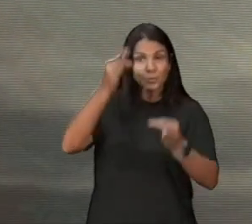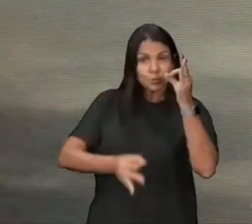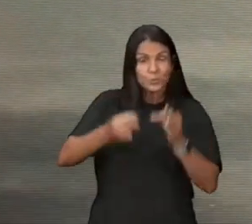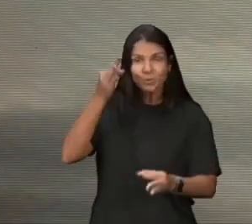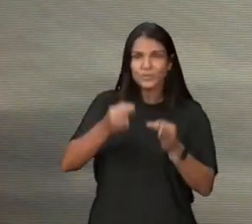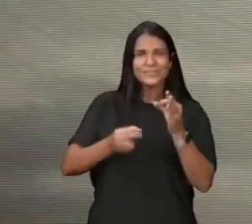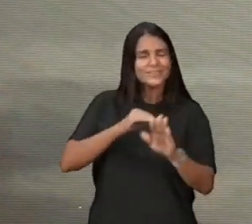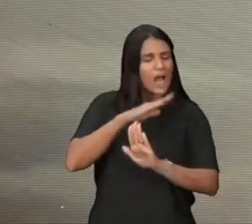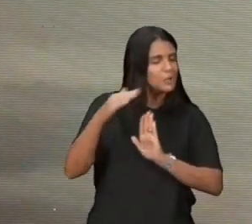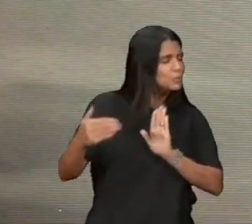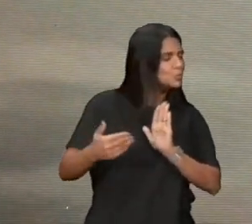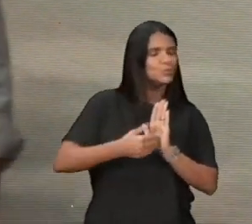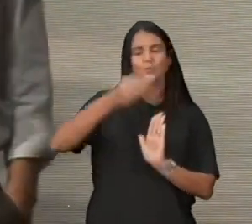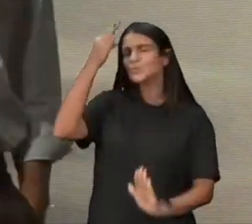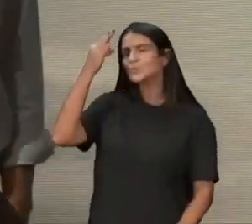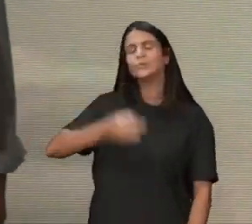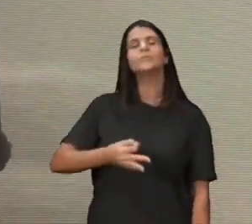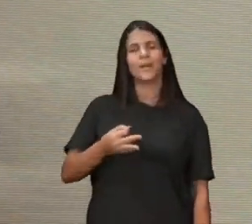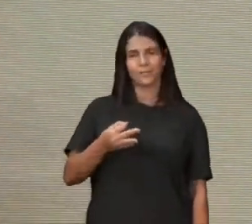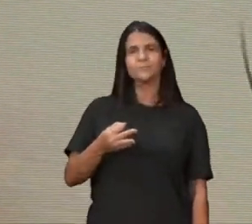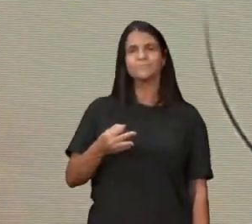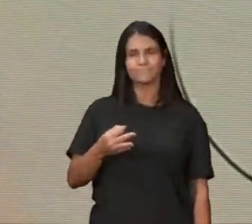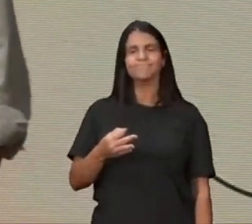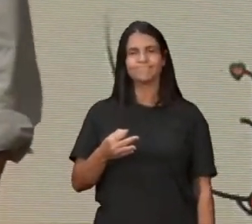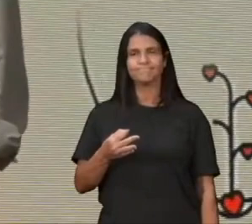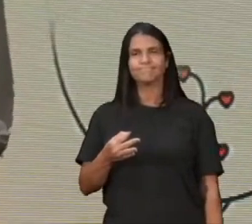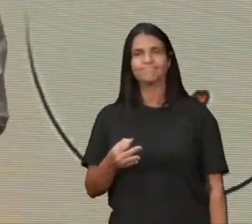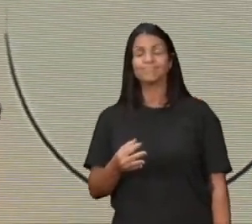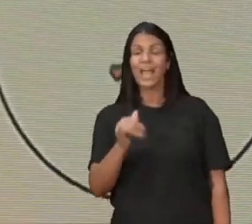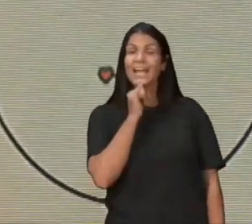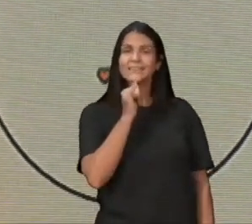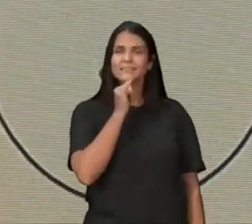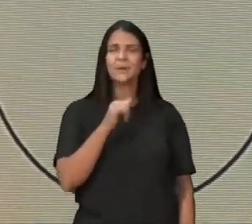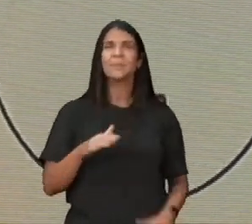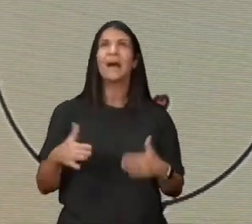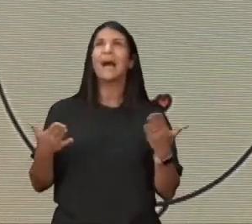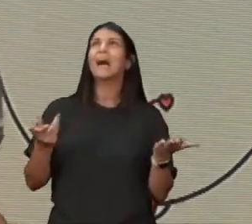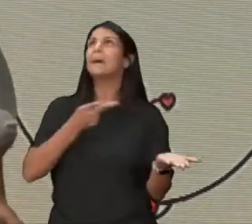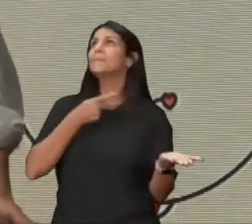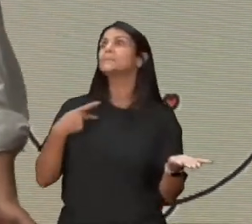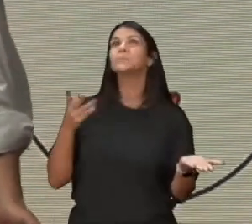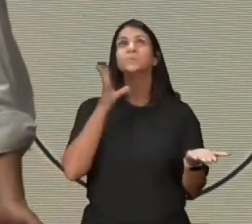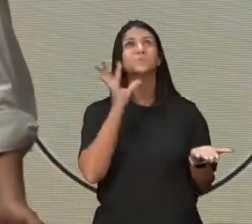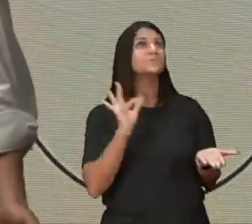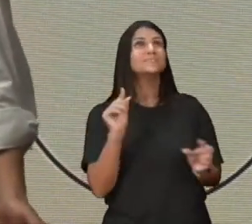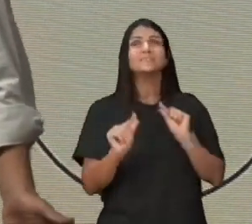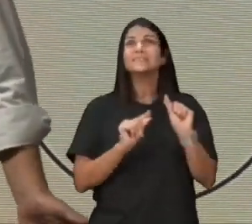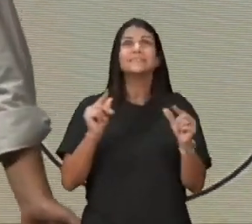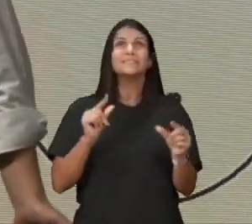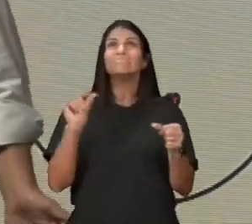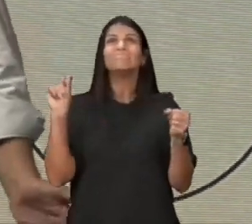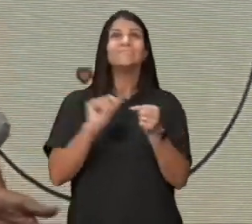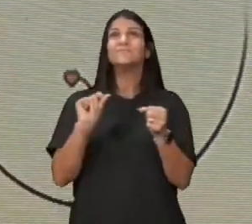pastor, não sei mais, o que eu faço, para mudar esse homem, busque a Deus, você já fez tudo, para melhorar esse homem,